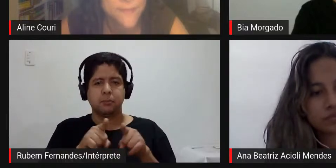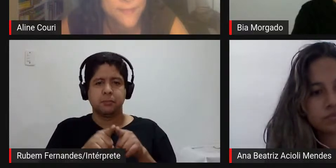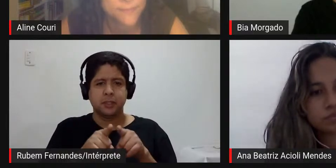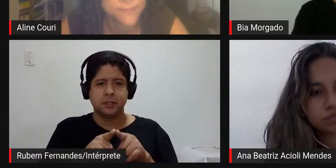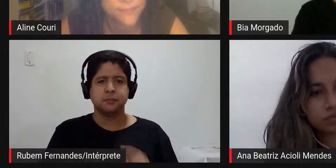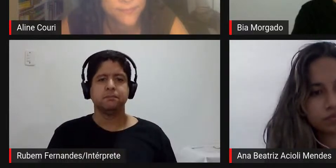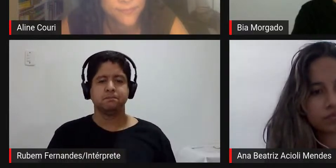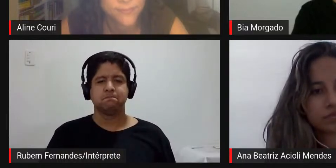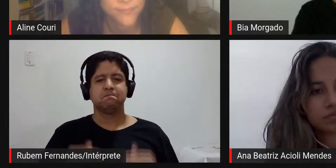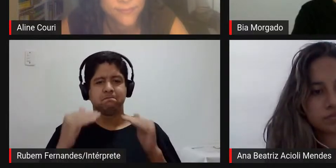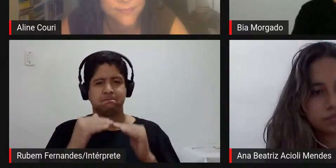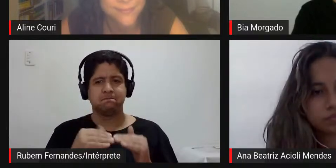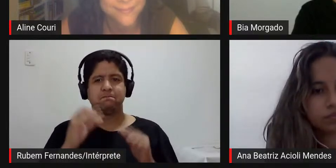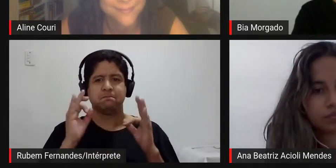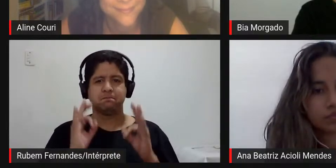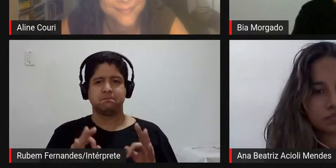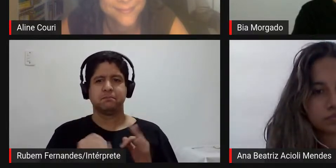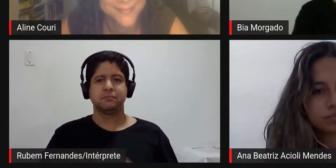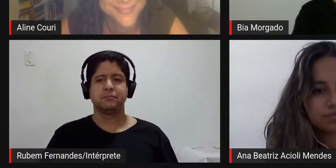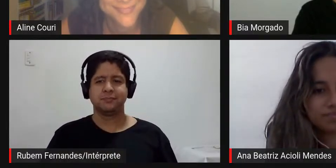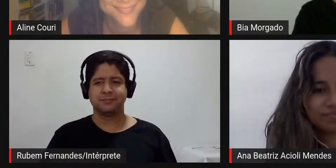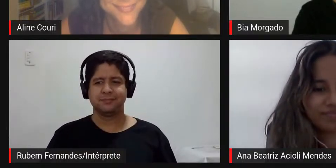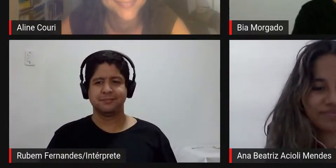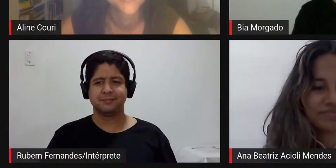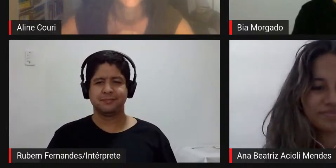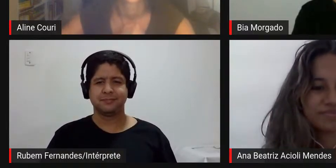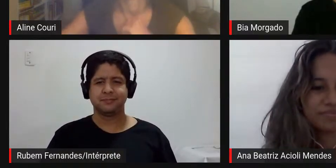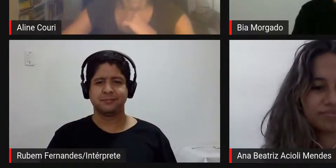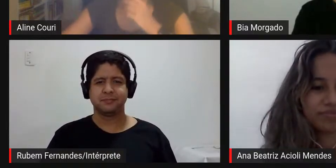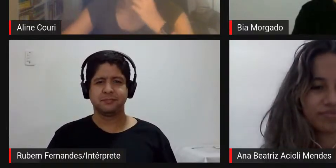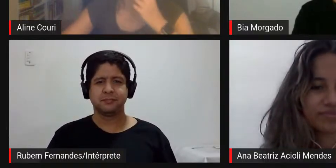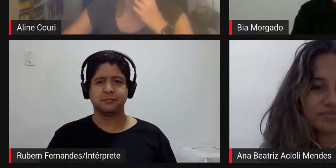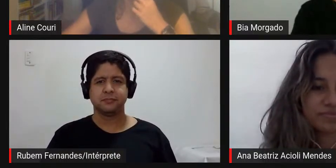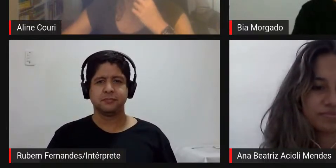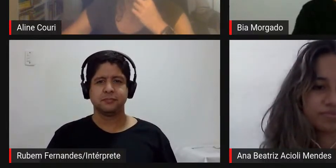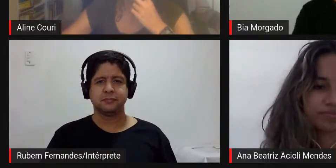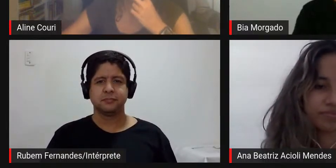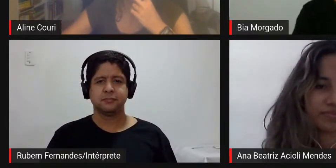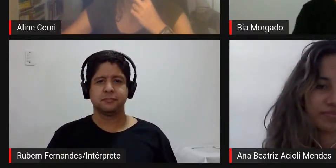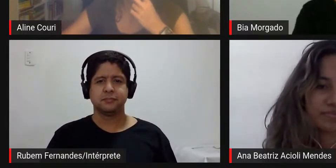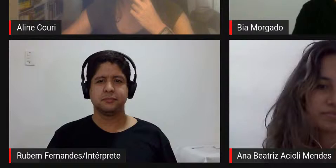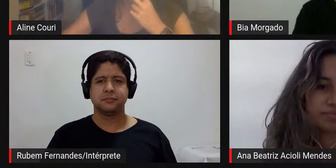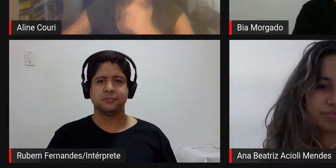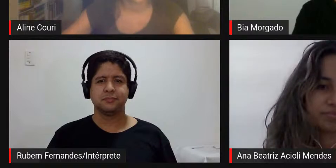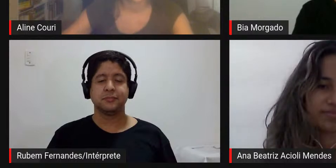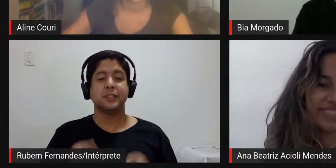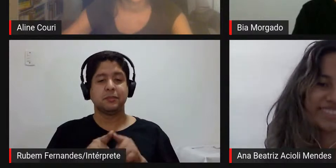certeza escutar mais criar mais escutar mais